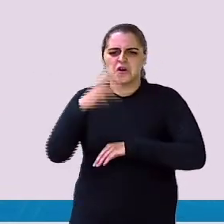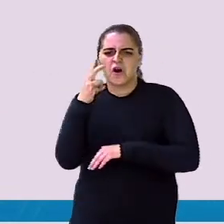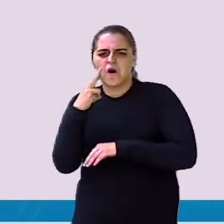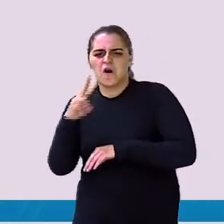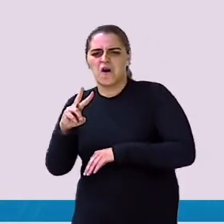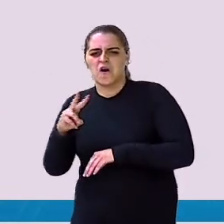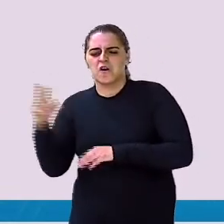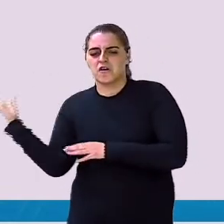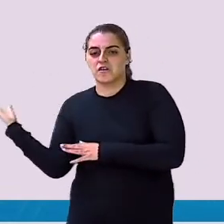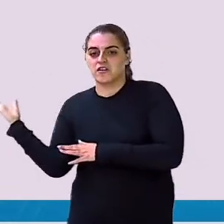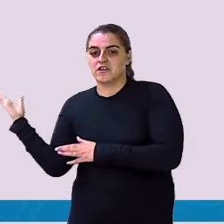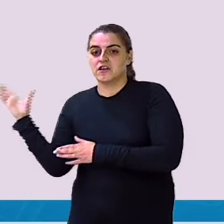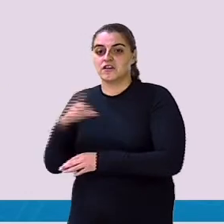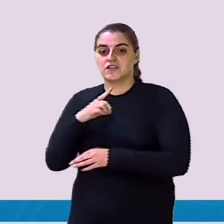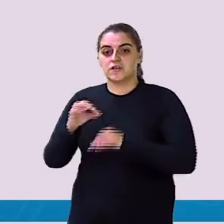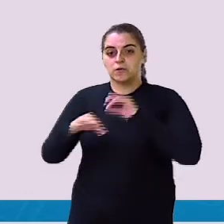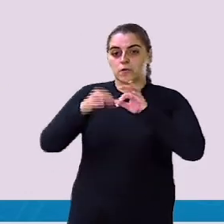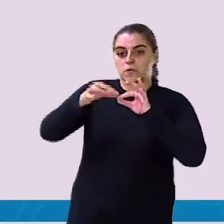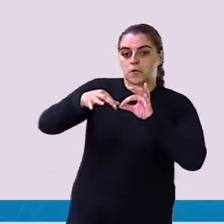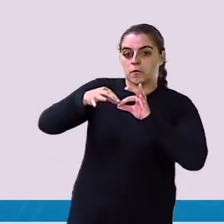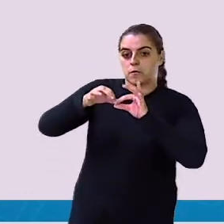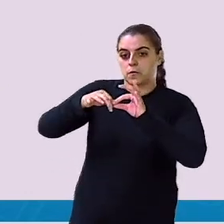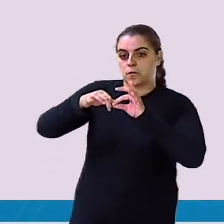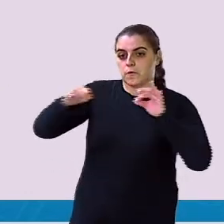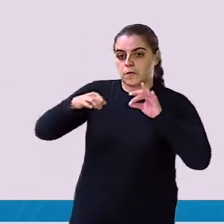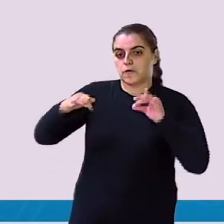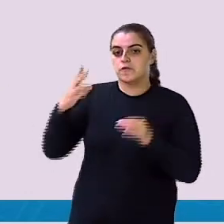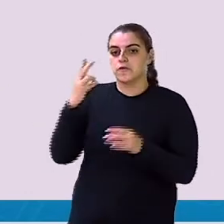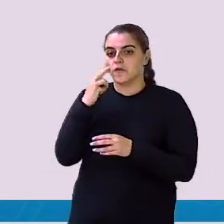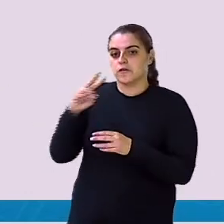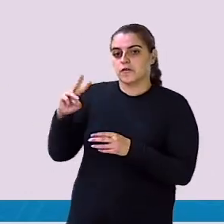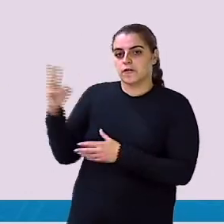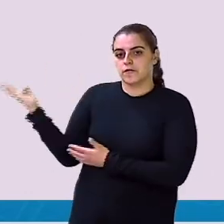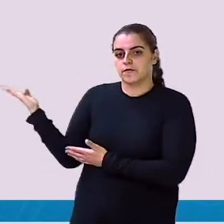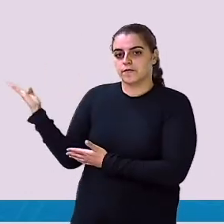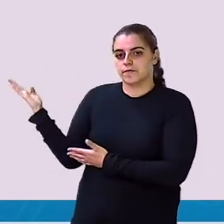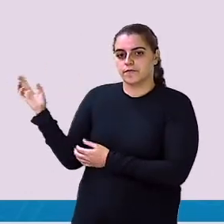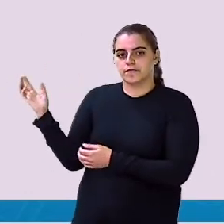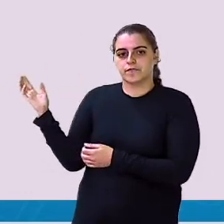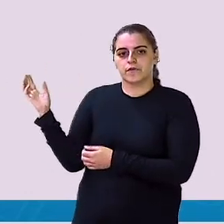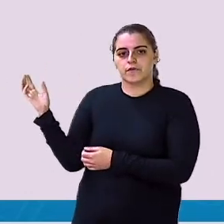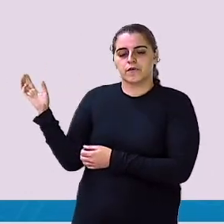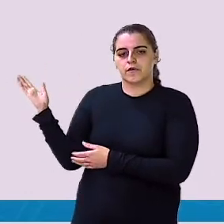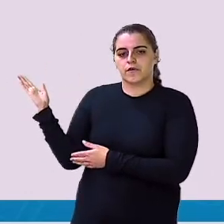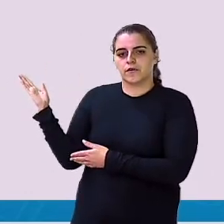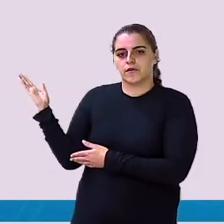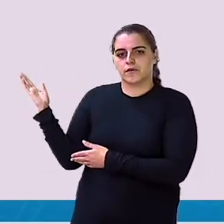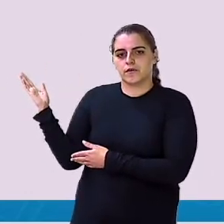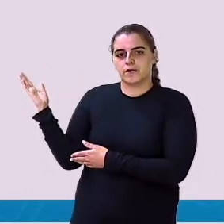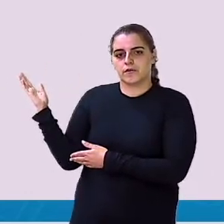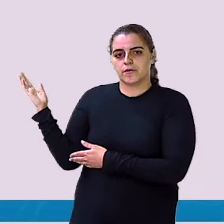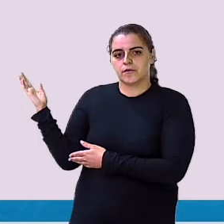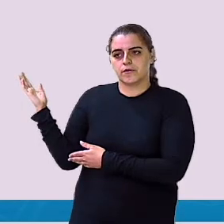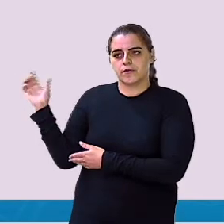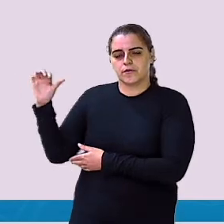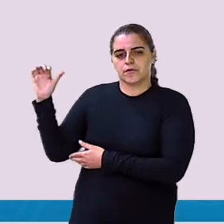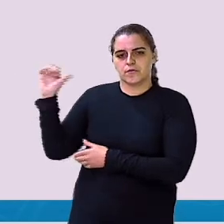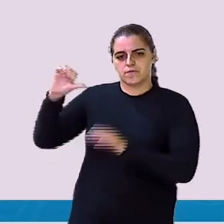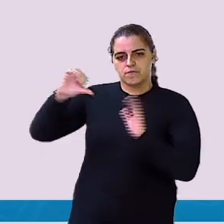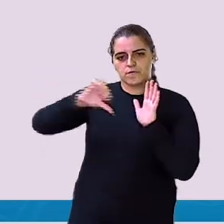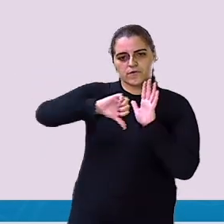E aqui a gente tem O lixo todo Fechadinho Certinho Esperando a sua coleta Então né Essa atitude aqui Está